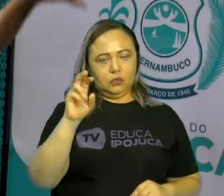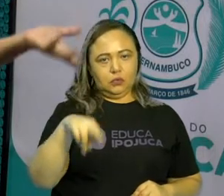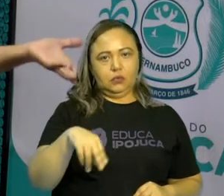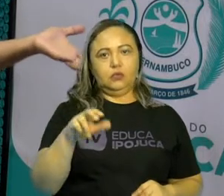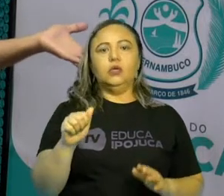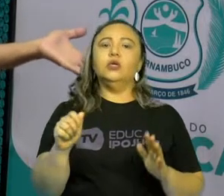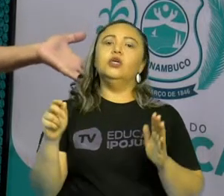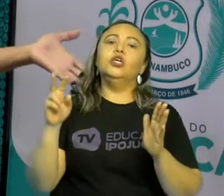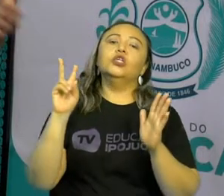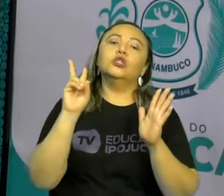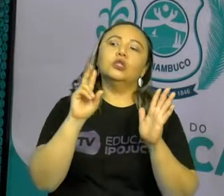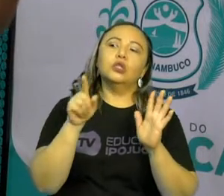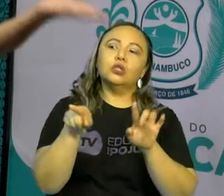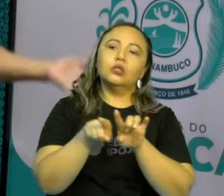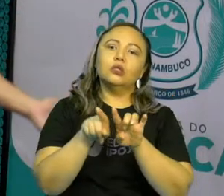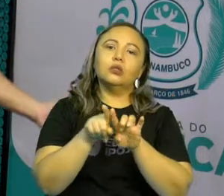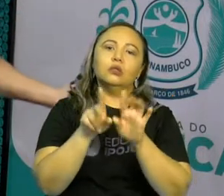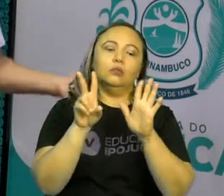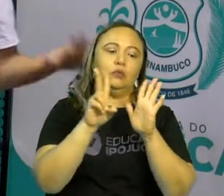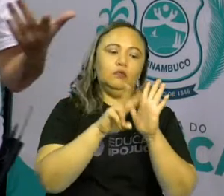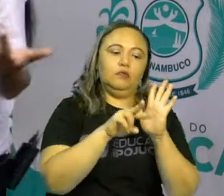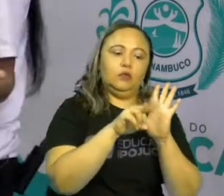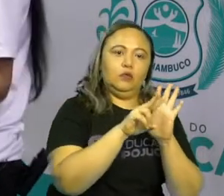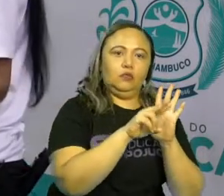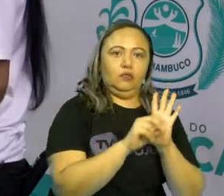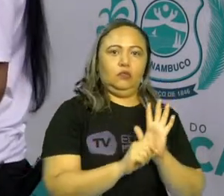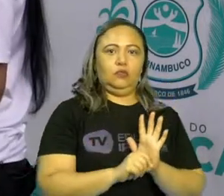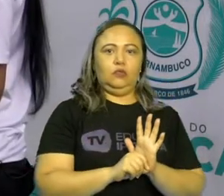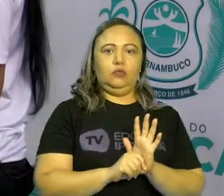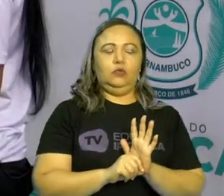está convivendo com muito aí, depois a vai falar sobre isso.